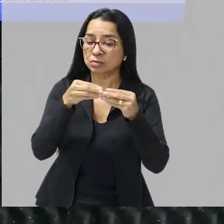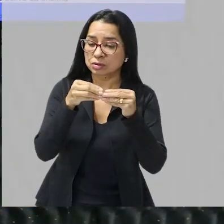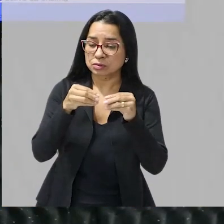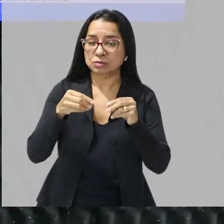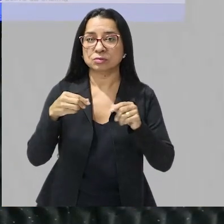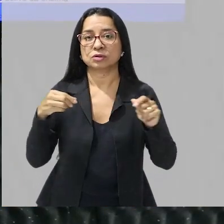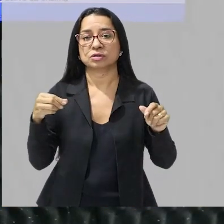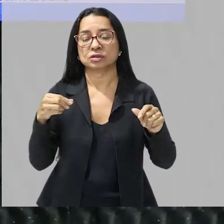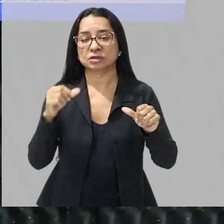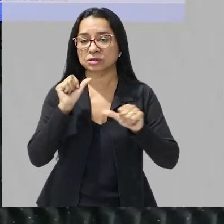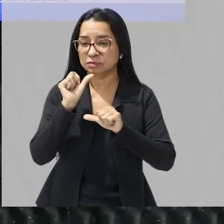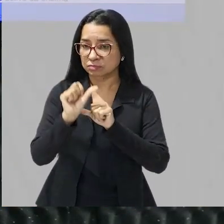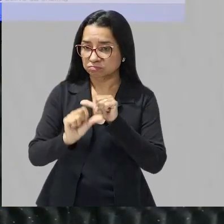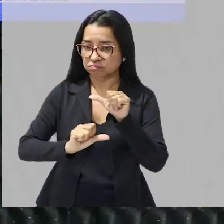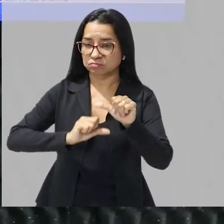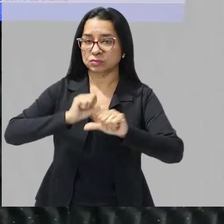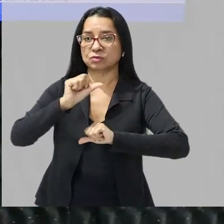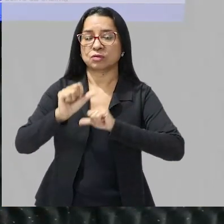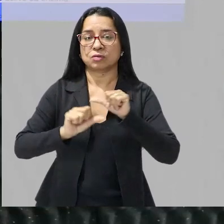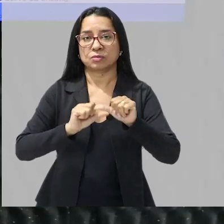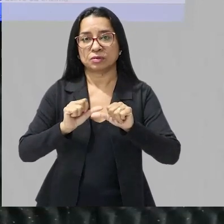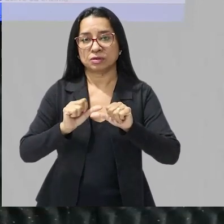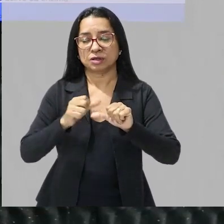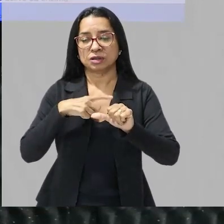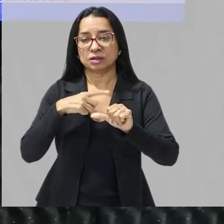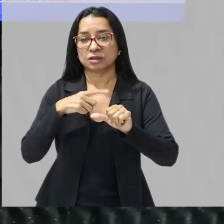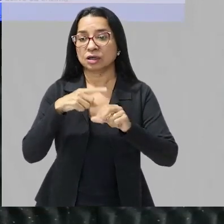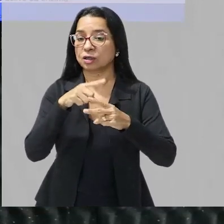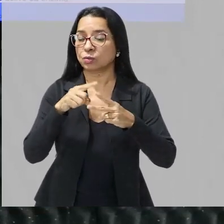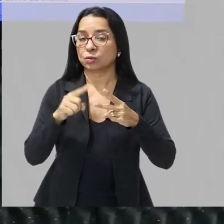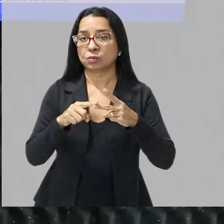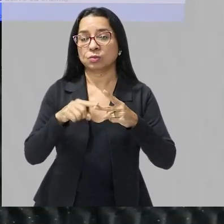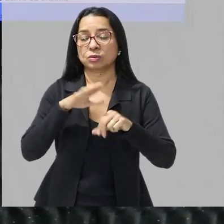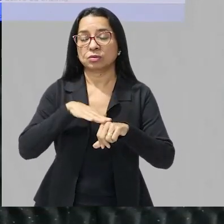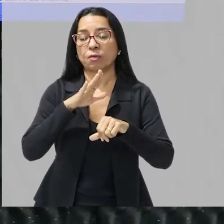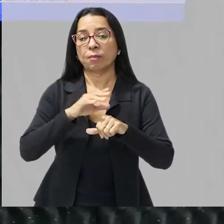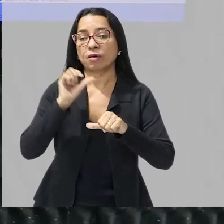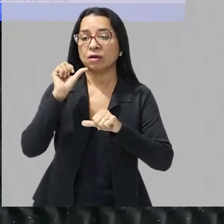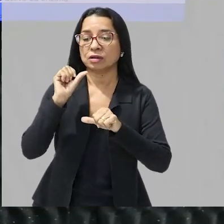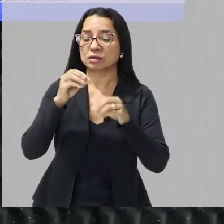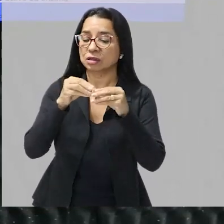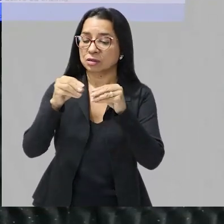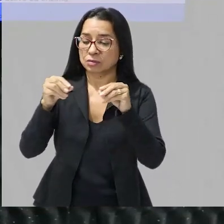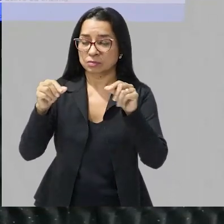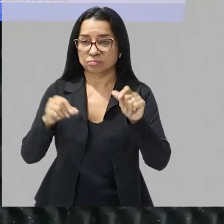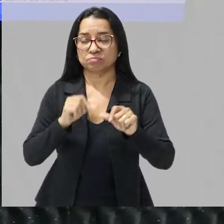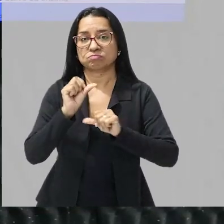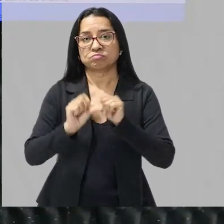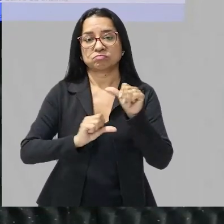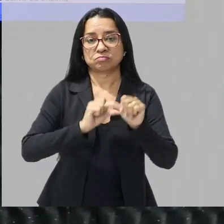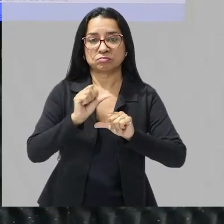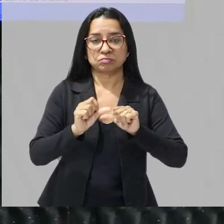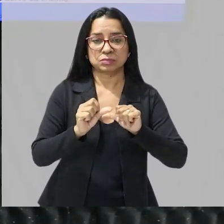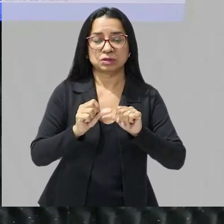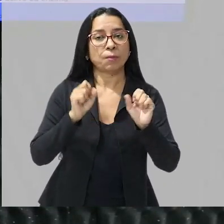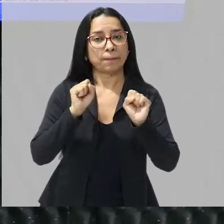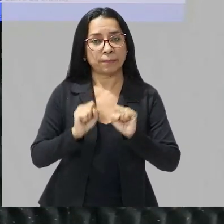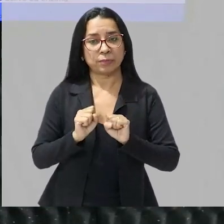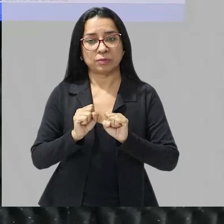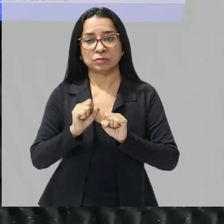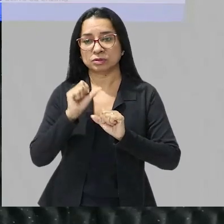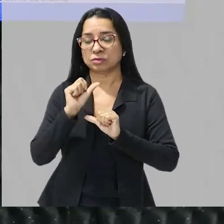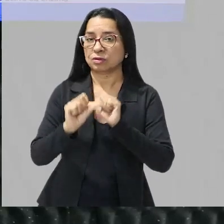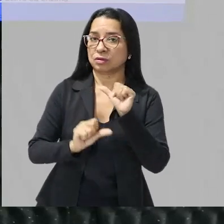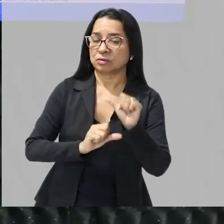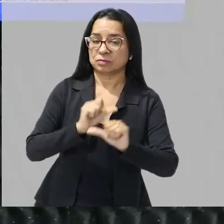reagir entre si então eu tenho duas ou mais substâncias que reagem entre si mas para que elas possam reagir